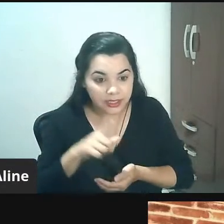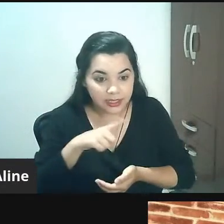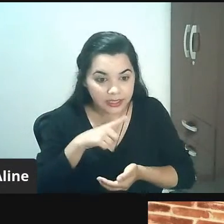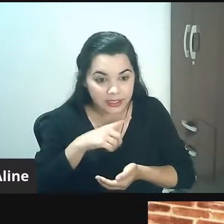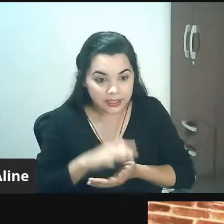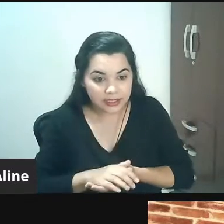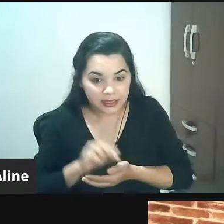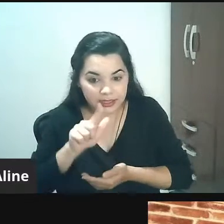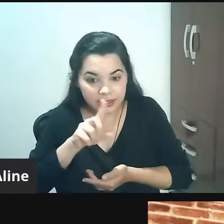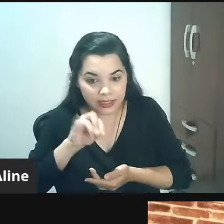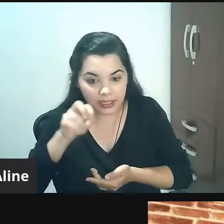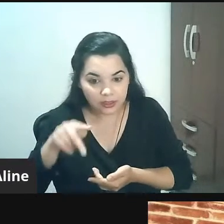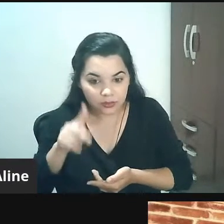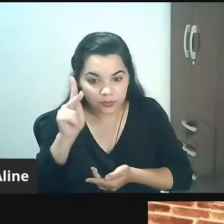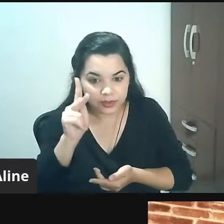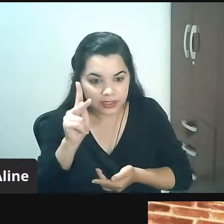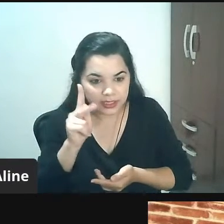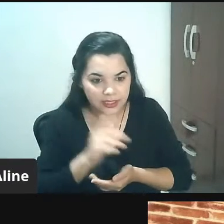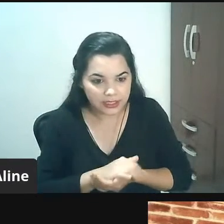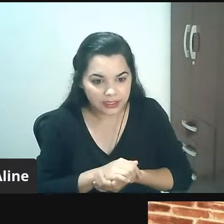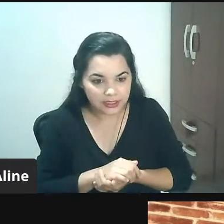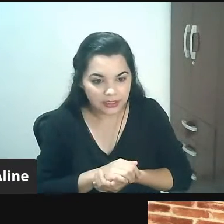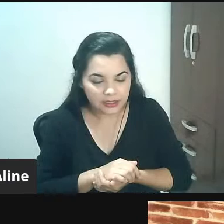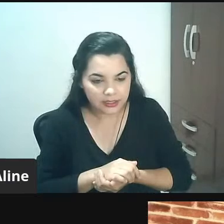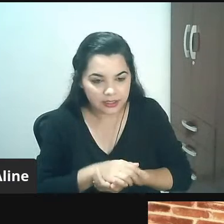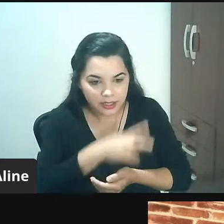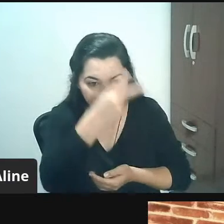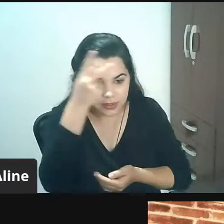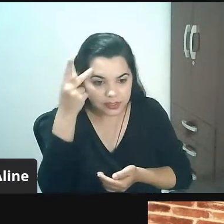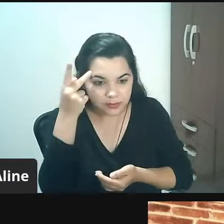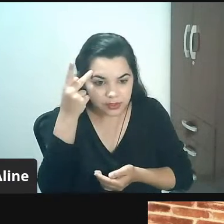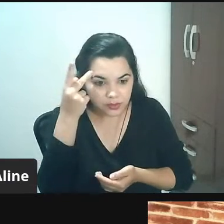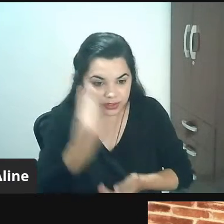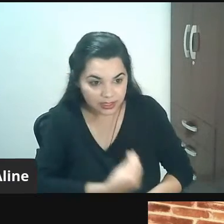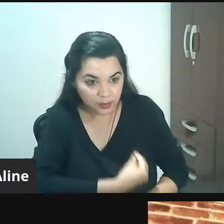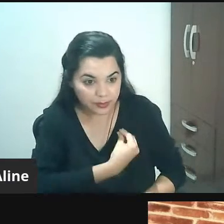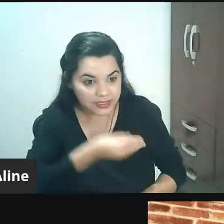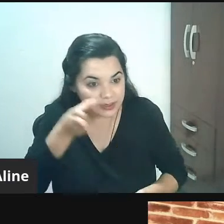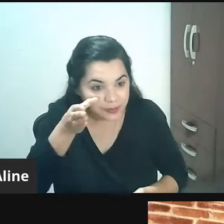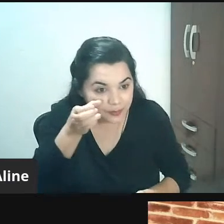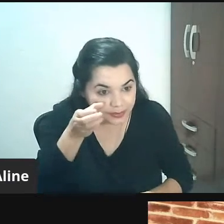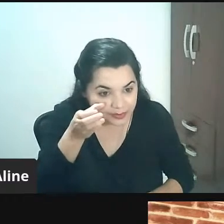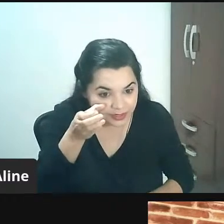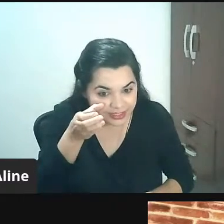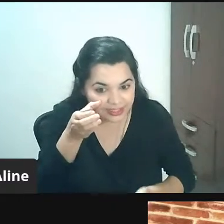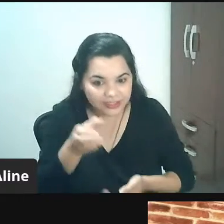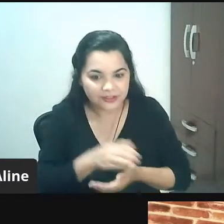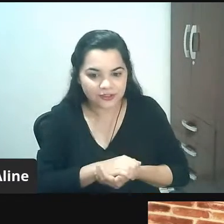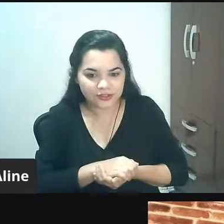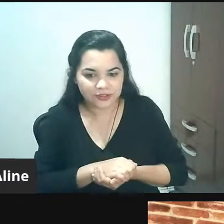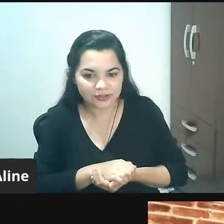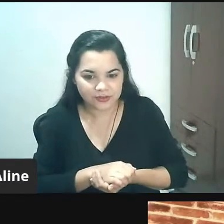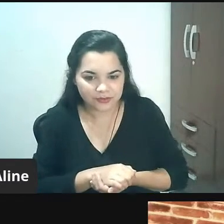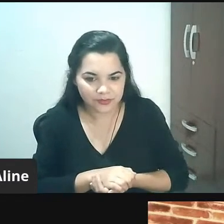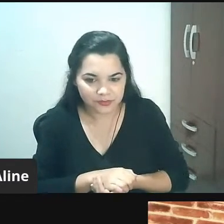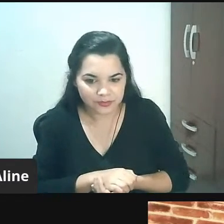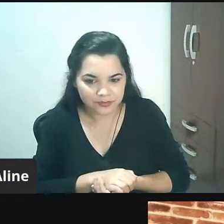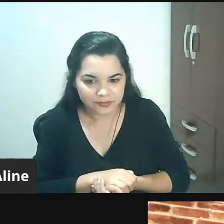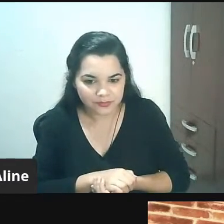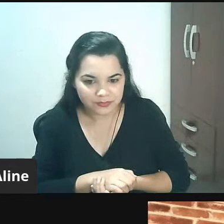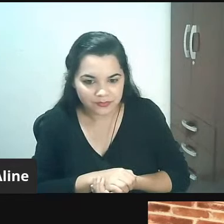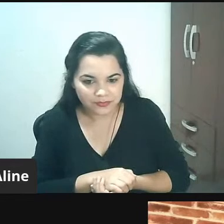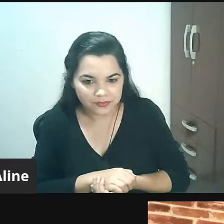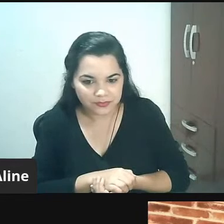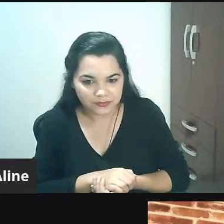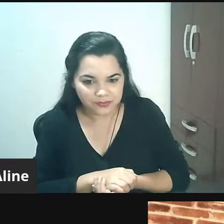aí já colocaram o link para eles tem um link aí para as pessoas que estão aqui a gente vai deixar só para quem está aqui conosco na live hoje para baixar